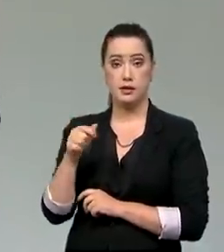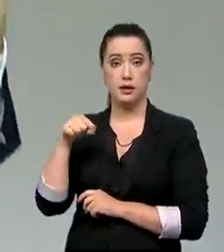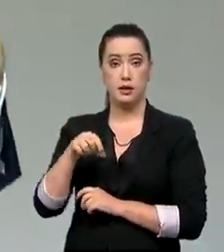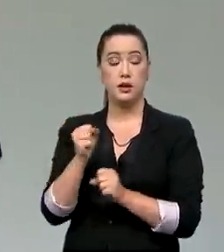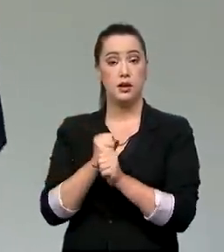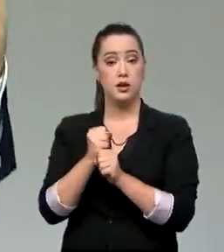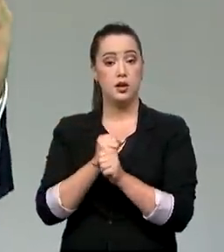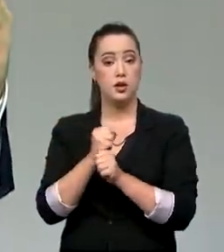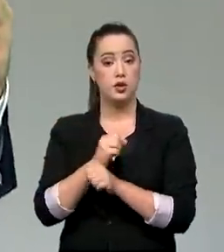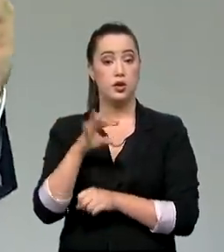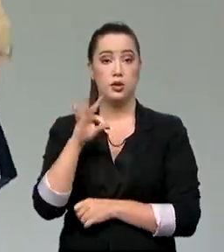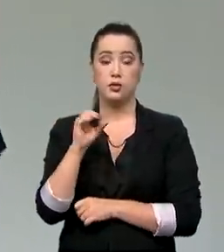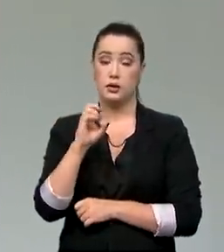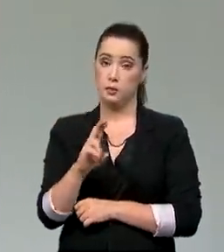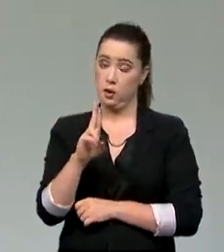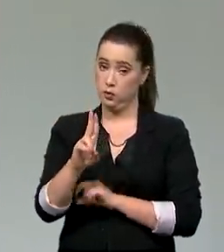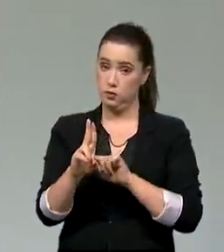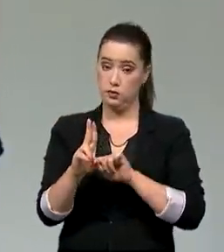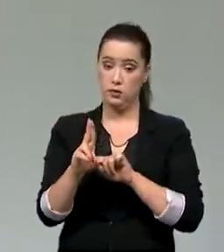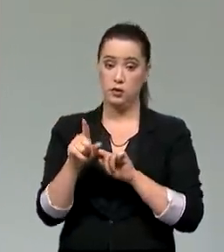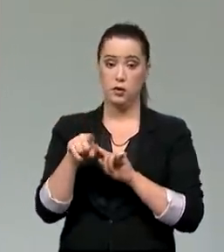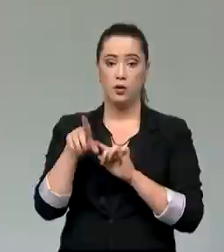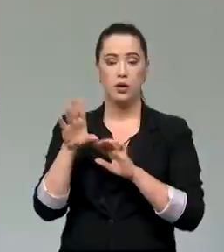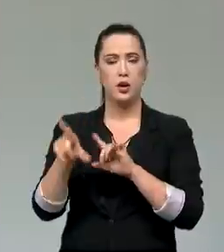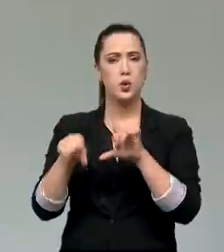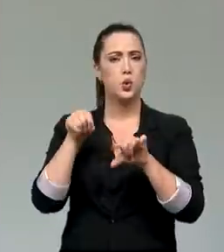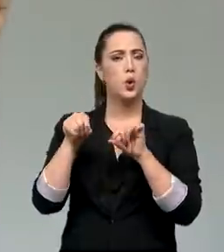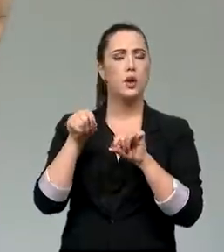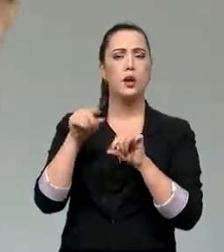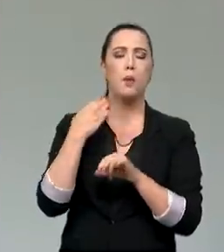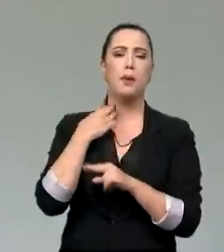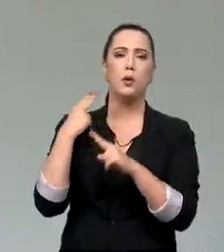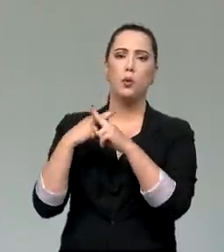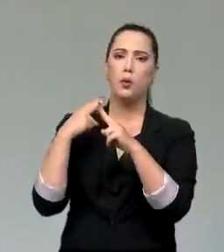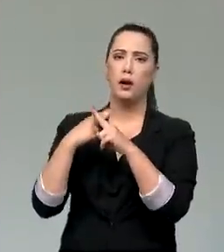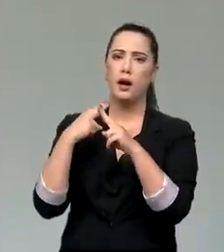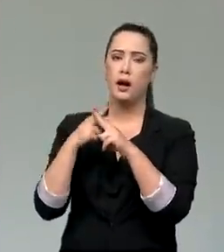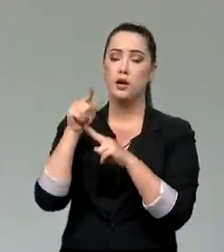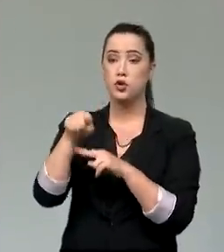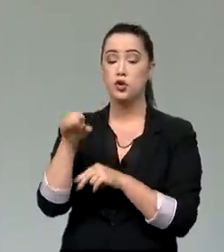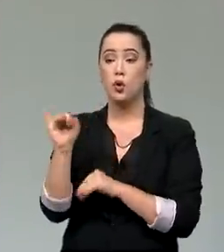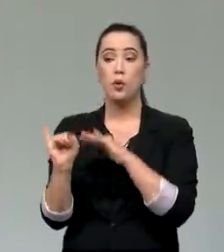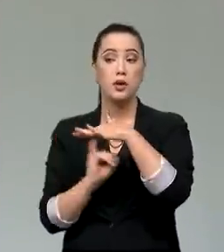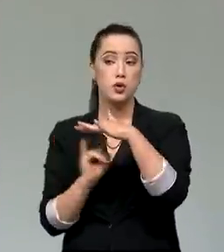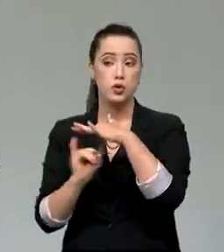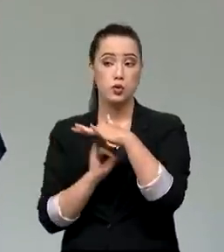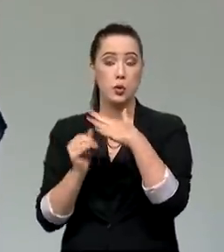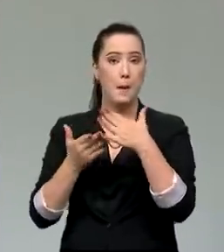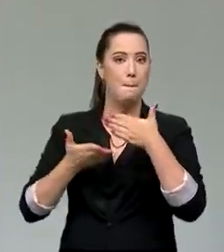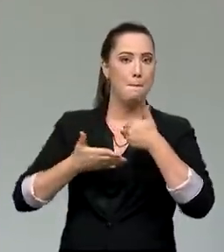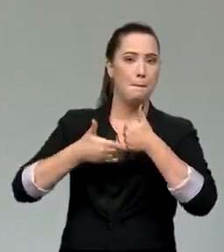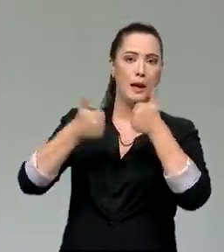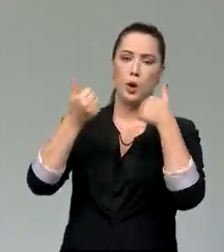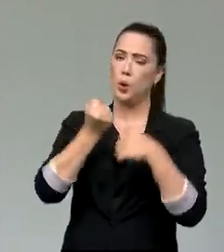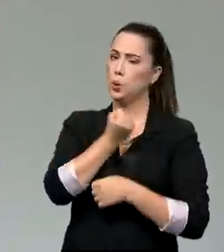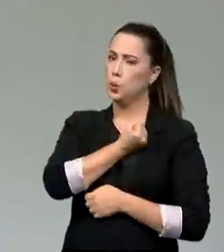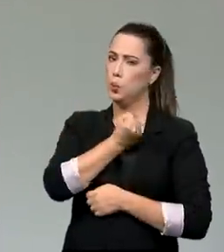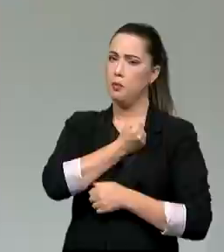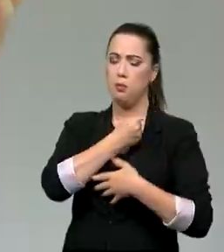instituição financeira estatal que recebeu o melhor índice de governança e gestão dentro de